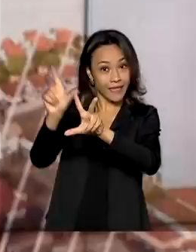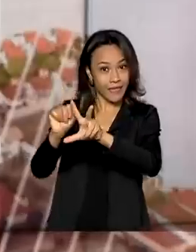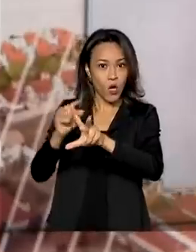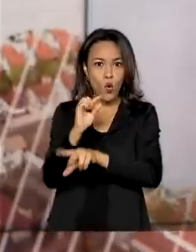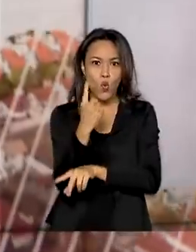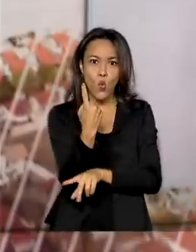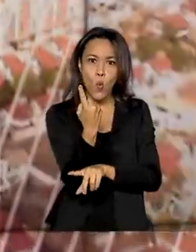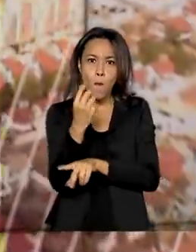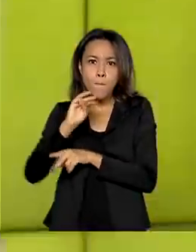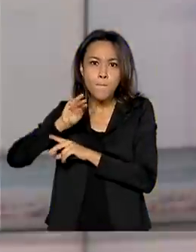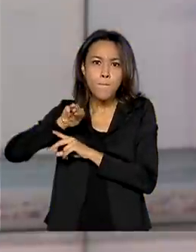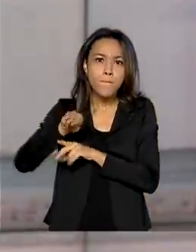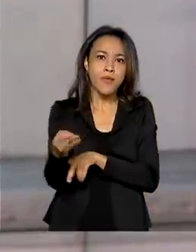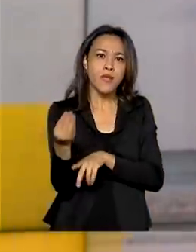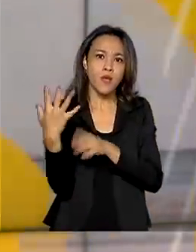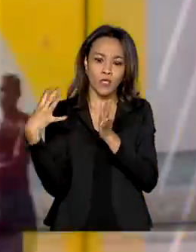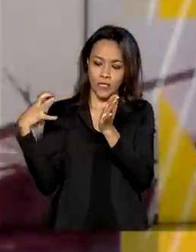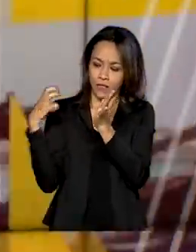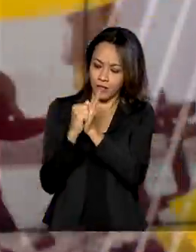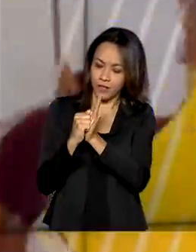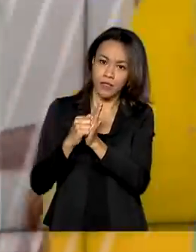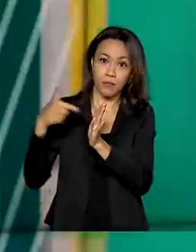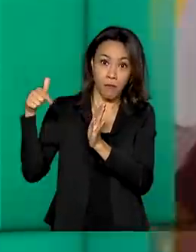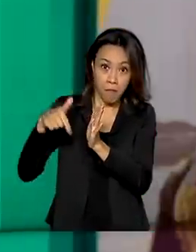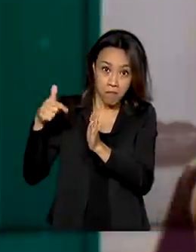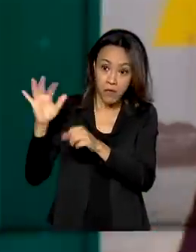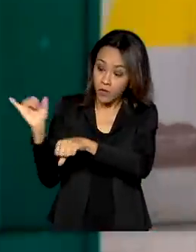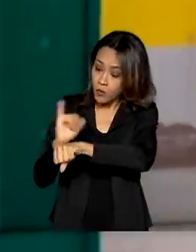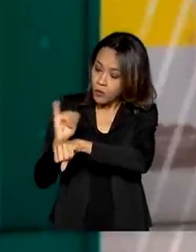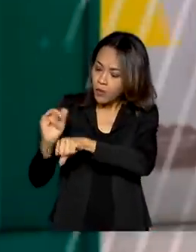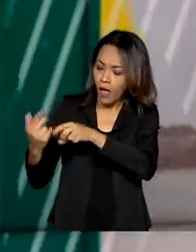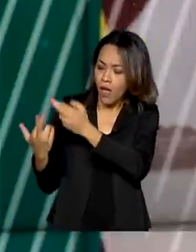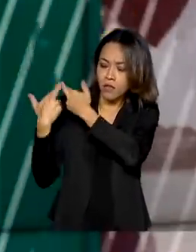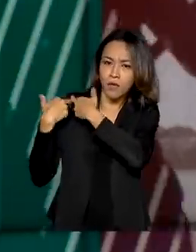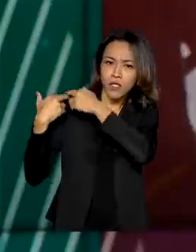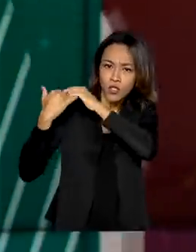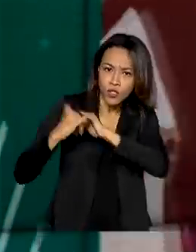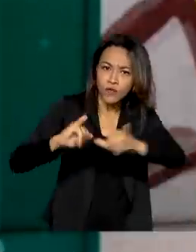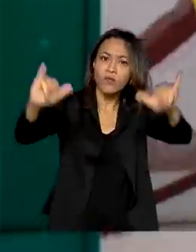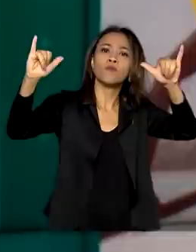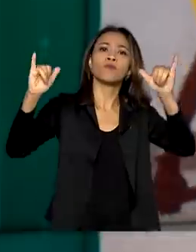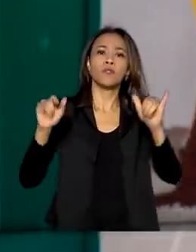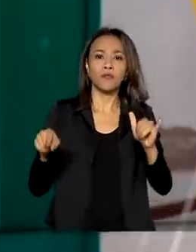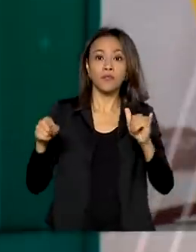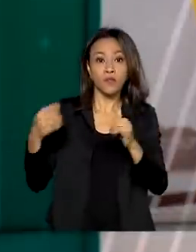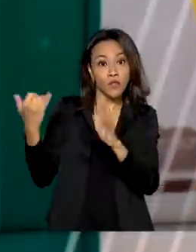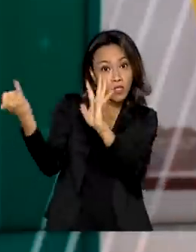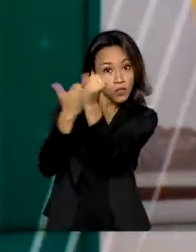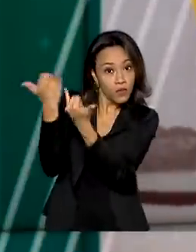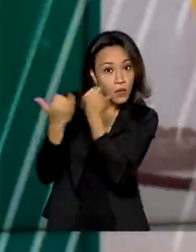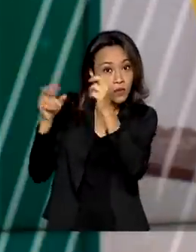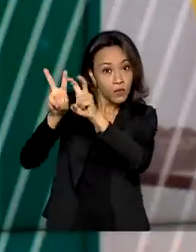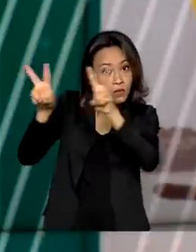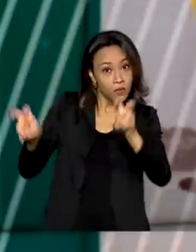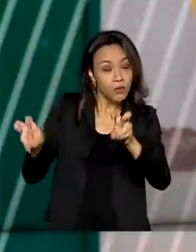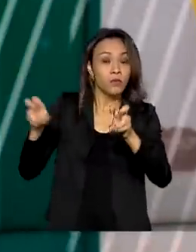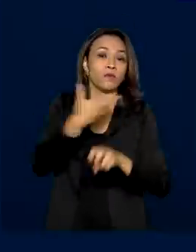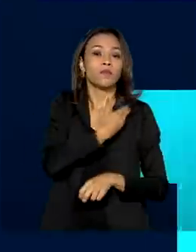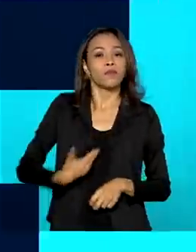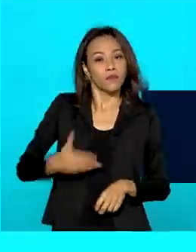1 milhão de inscritos. O perfil é responsável pela divulgação de ações, notícias e informações do governo federal.